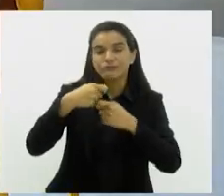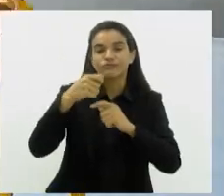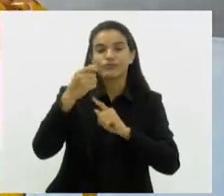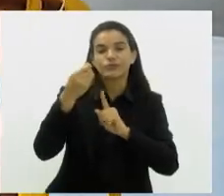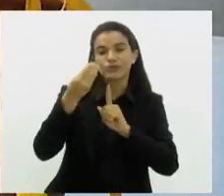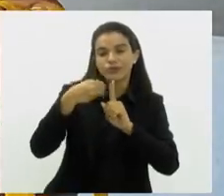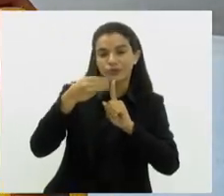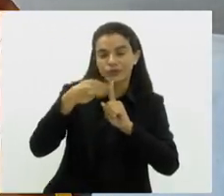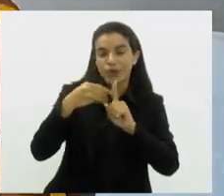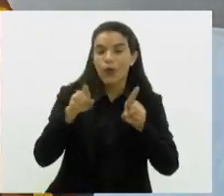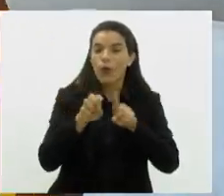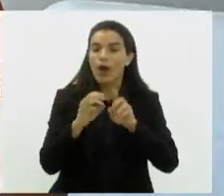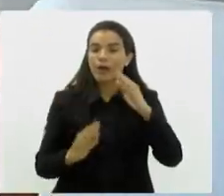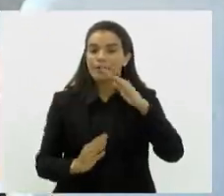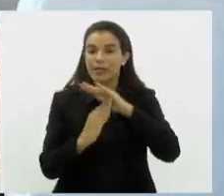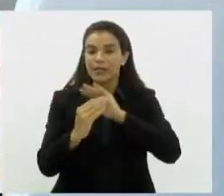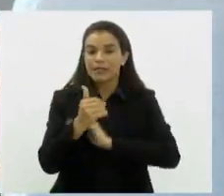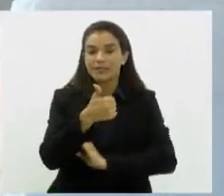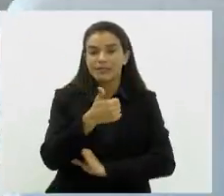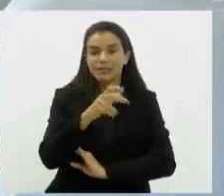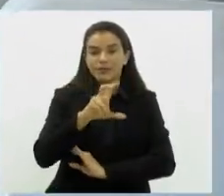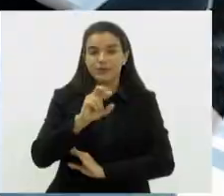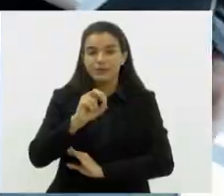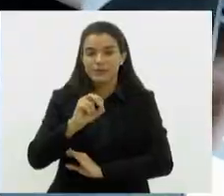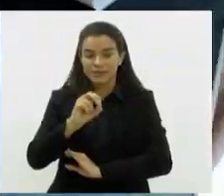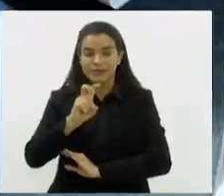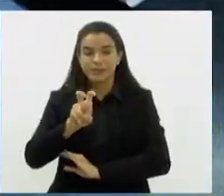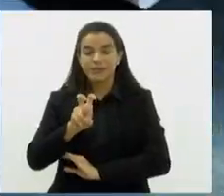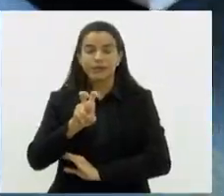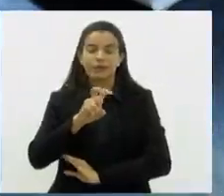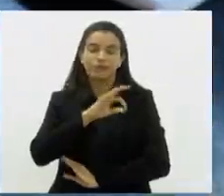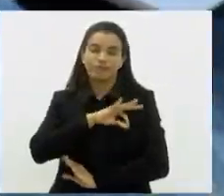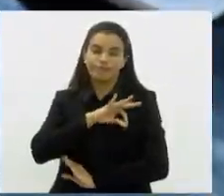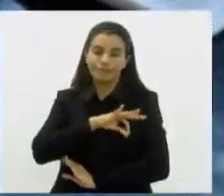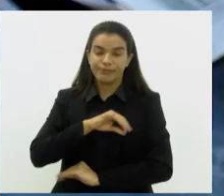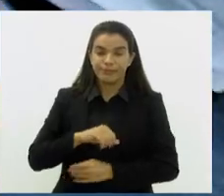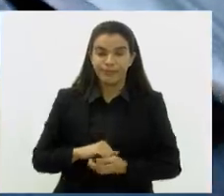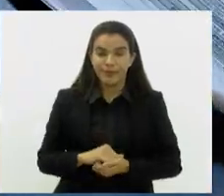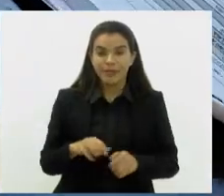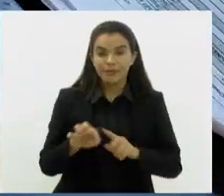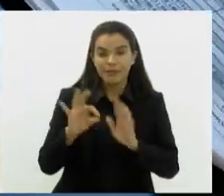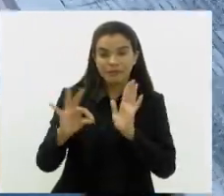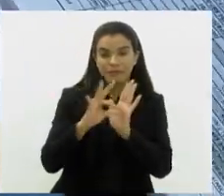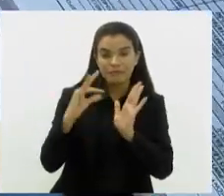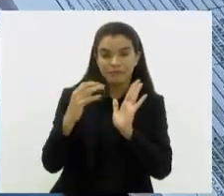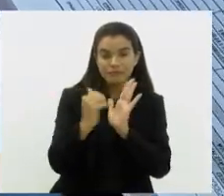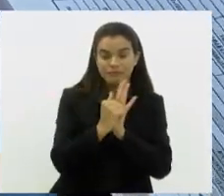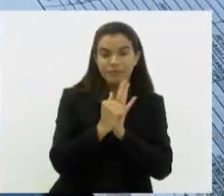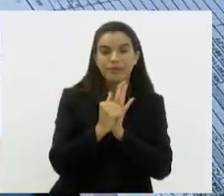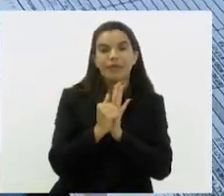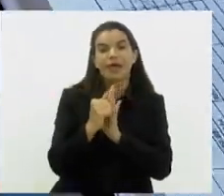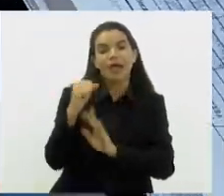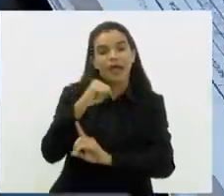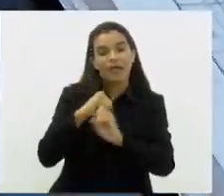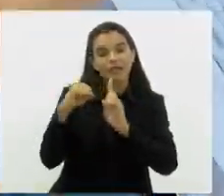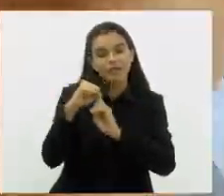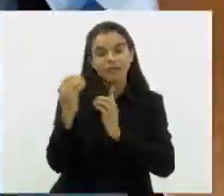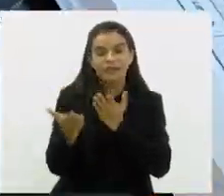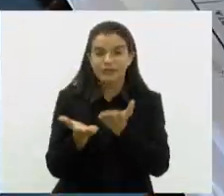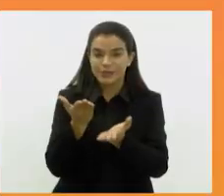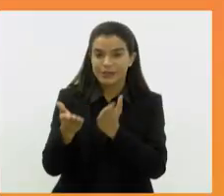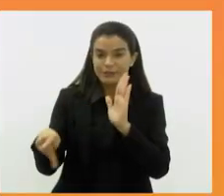per capita de até 105 reais mensais. É necessário se inscrever num cadastro, feito pelas assistentes sociais da